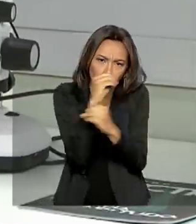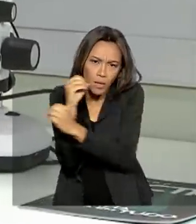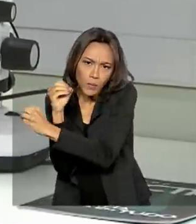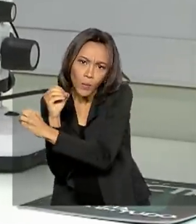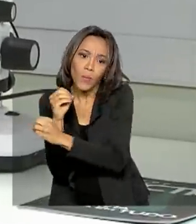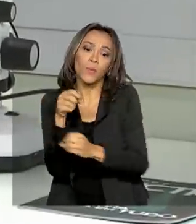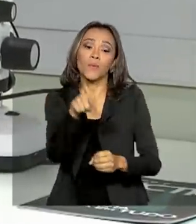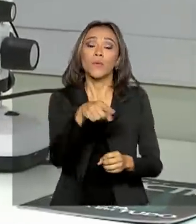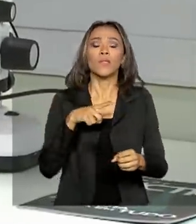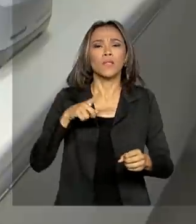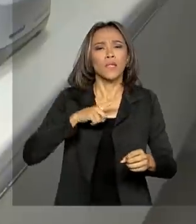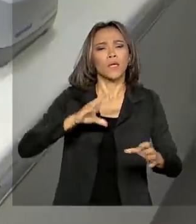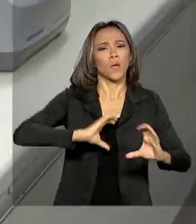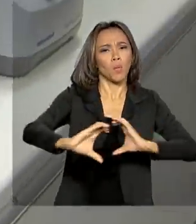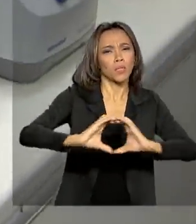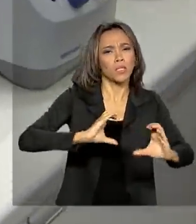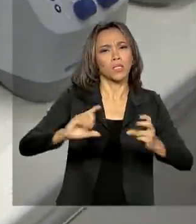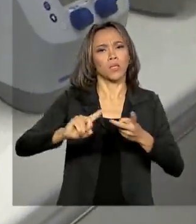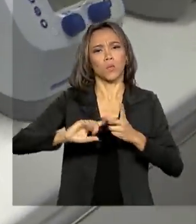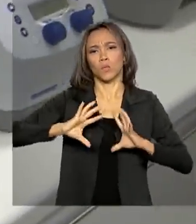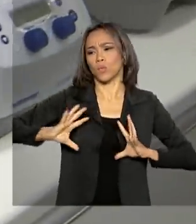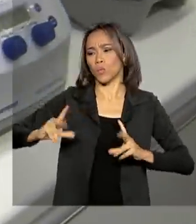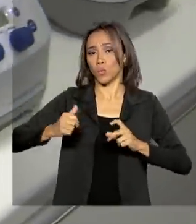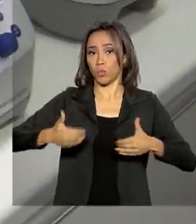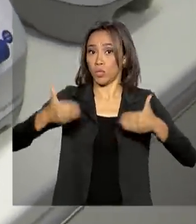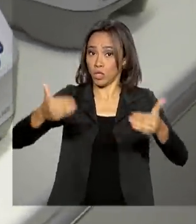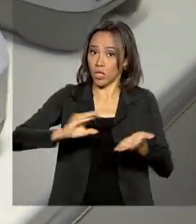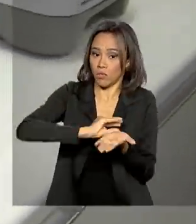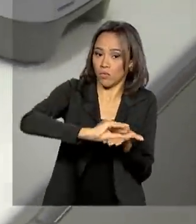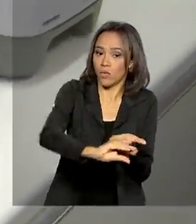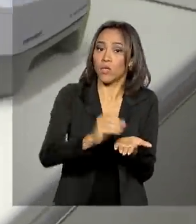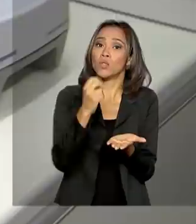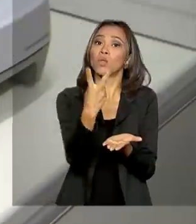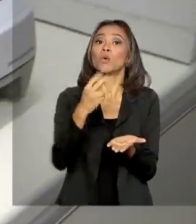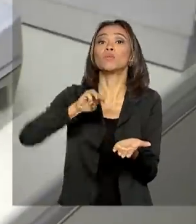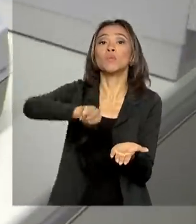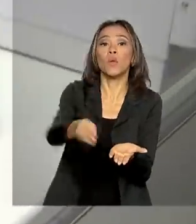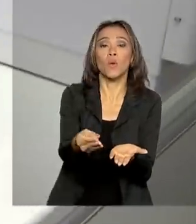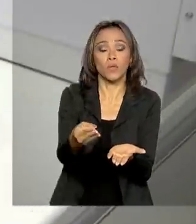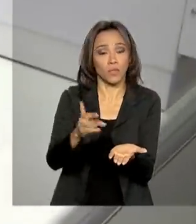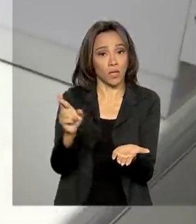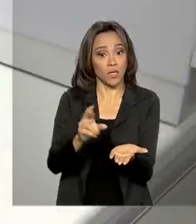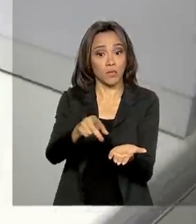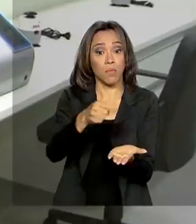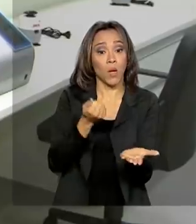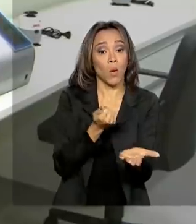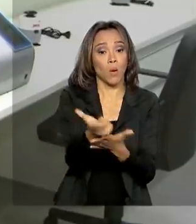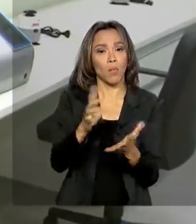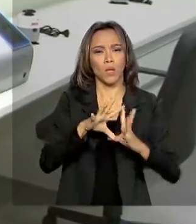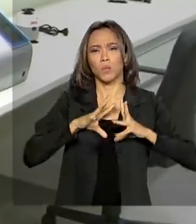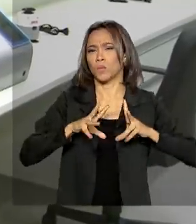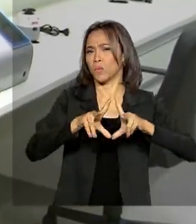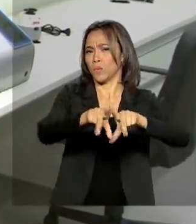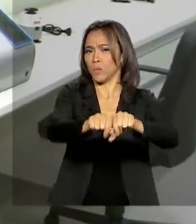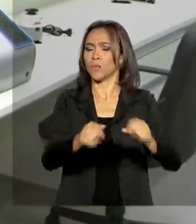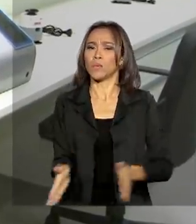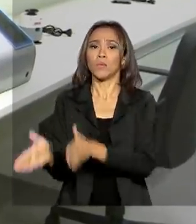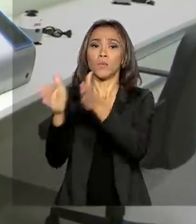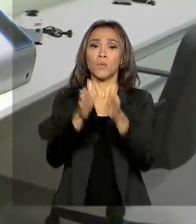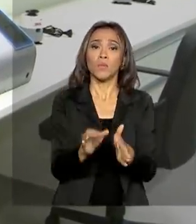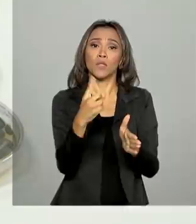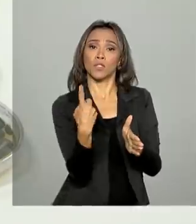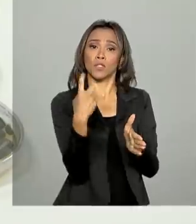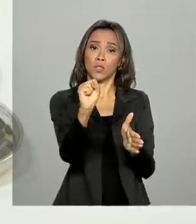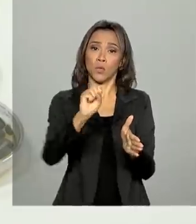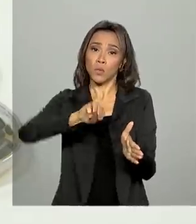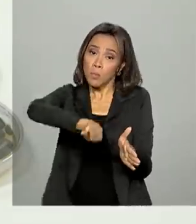Inovações e Comunicações investiu 2 milhões de reais para comprar todos esses equipamentos. E destinou 18 milhões